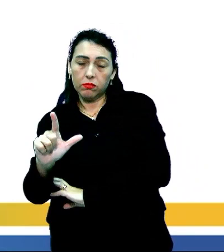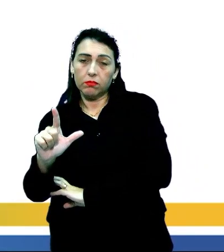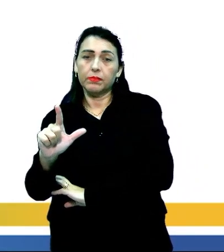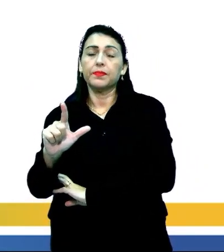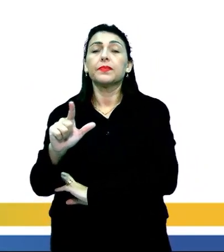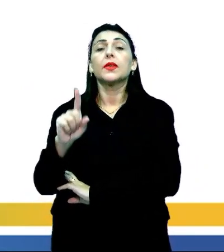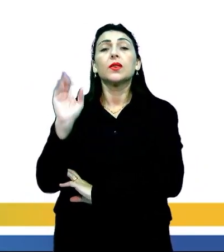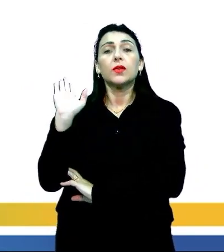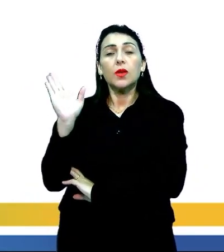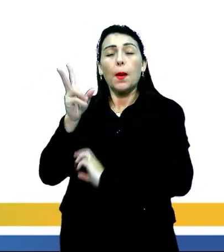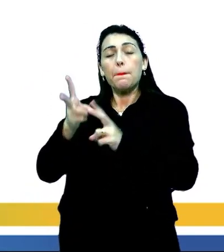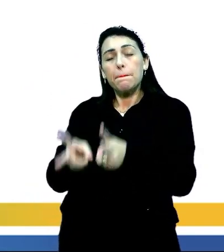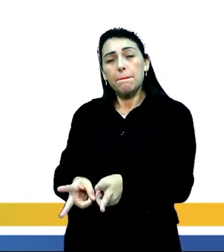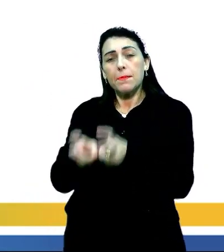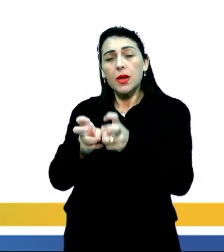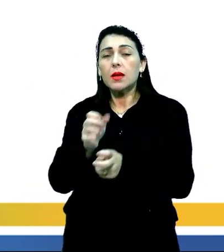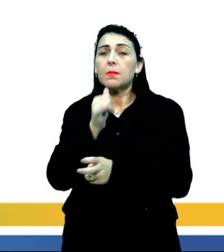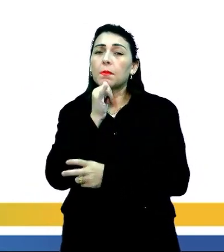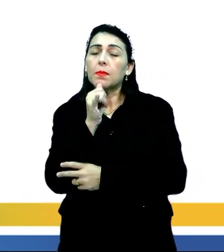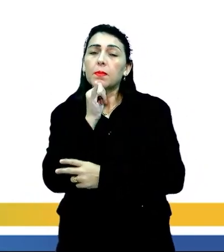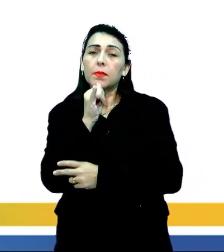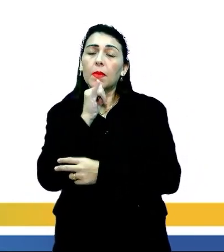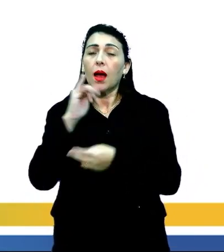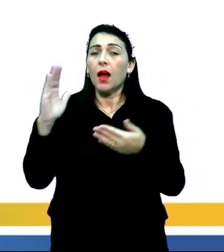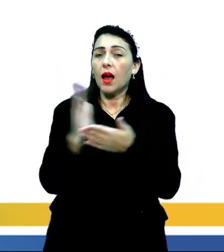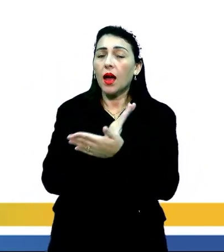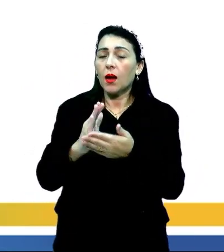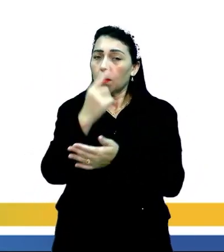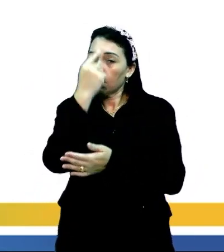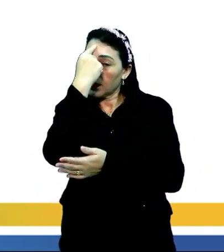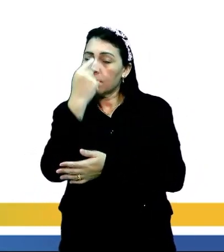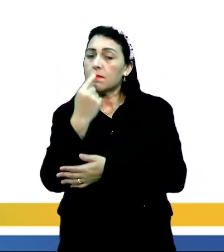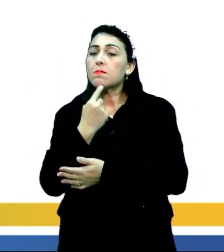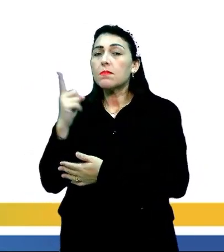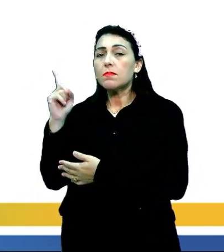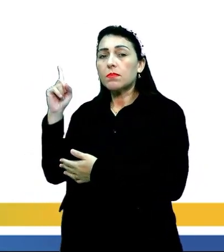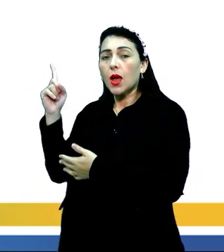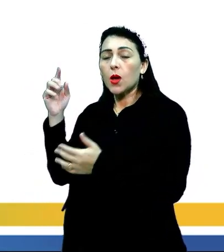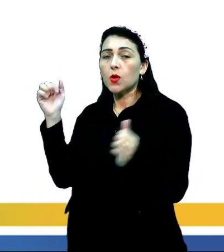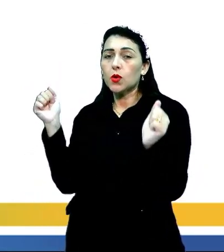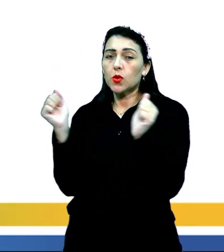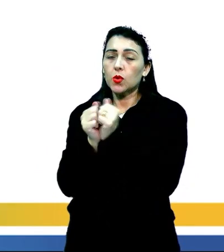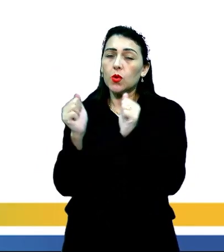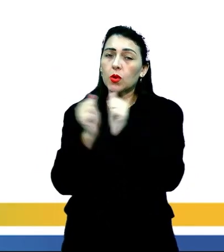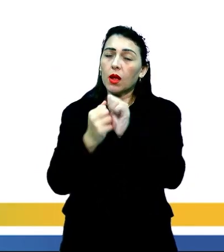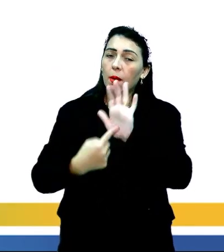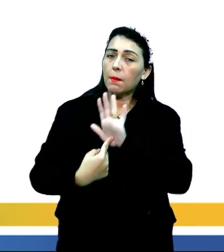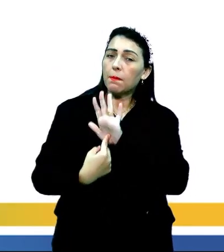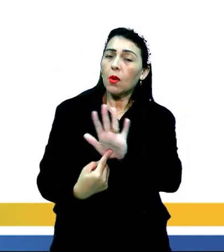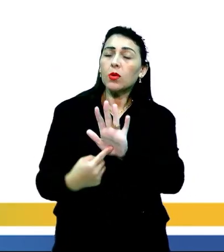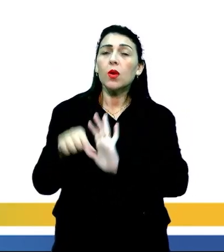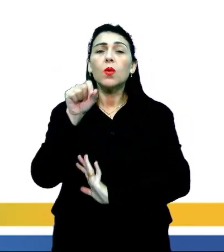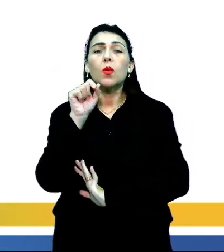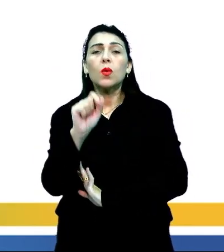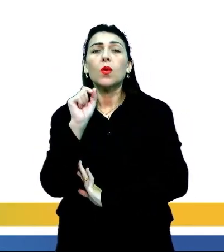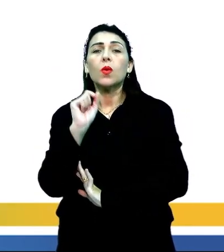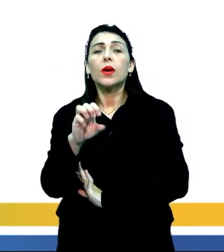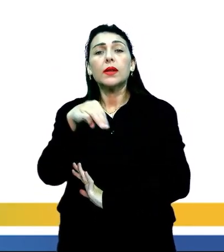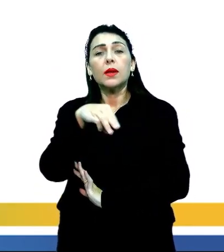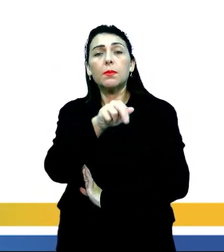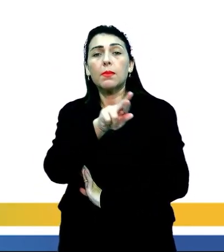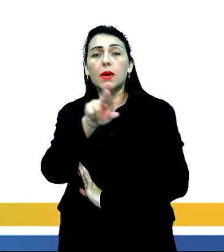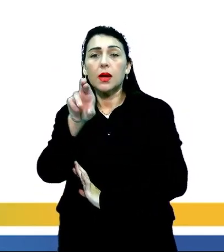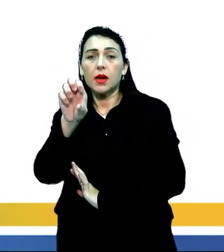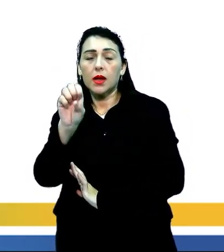Então, aqui a gente observa, por exemplo, algumas imagens que juntas demonstram o que seria o domínio das